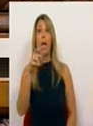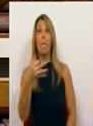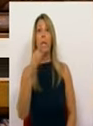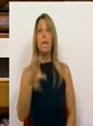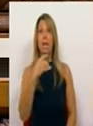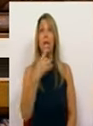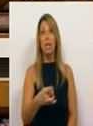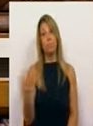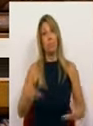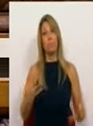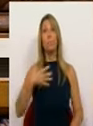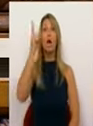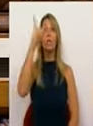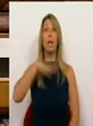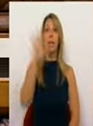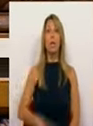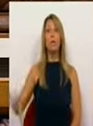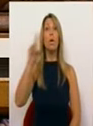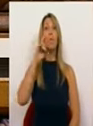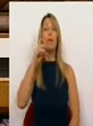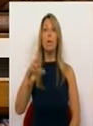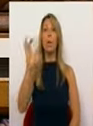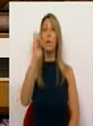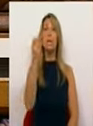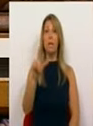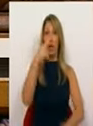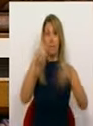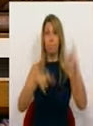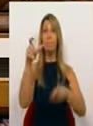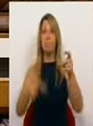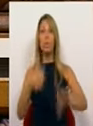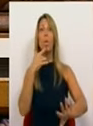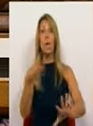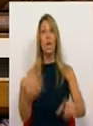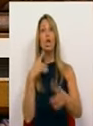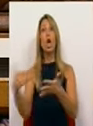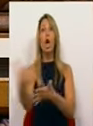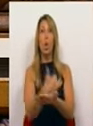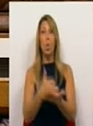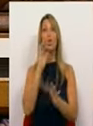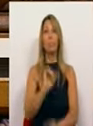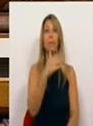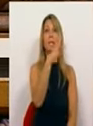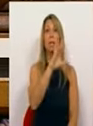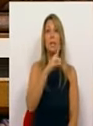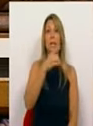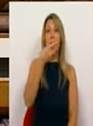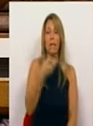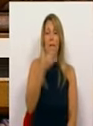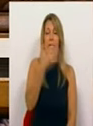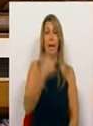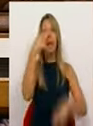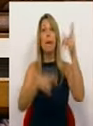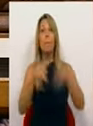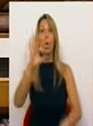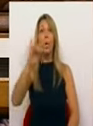de Proteção Civil identificou como meios acionados 167 operacionais, 48 veículos